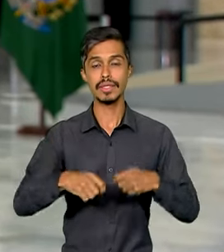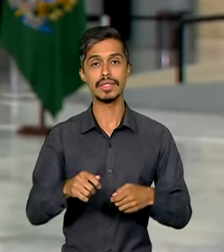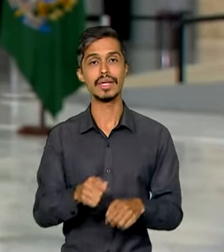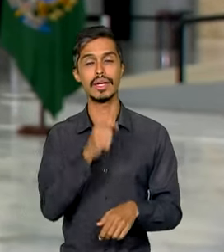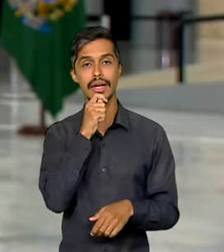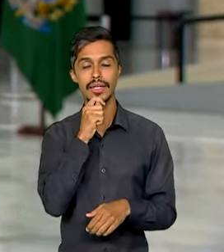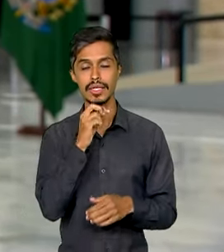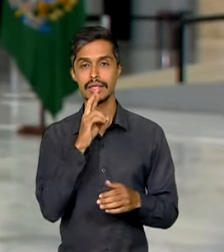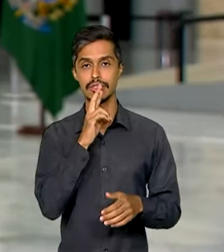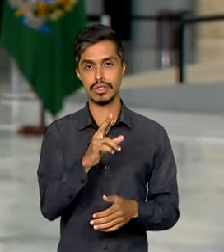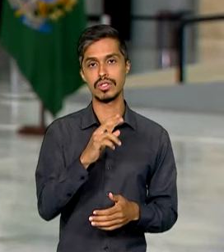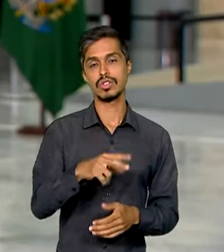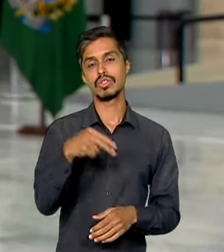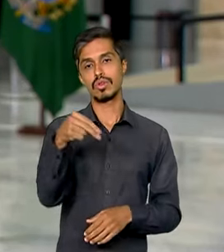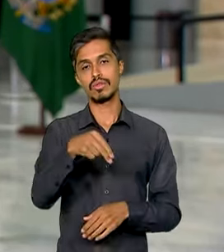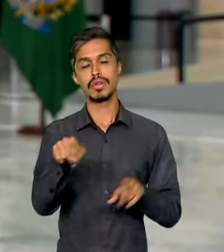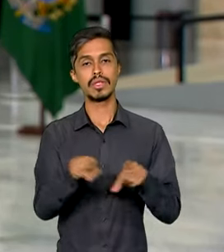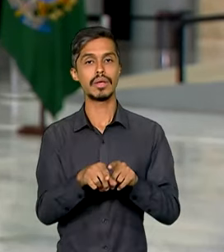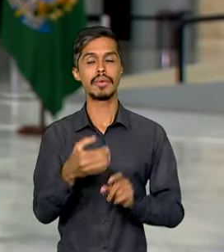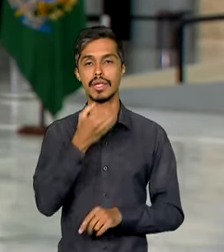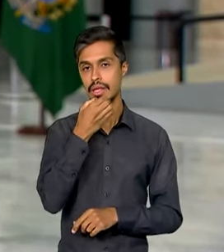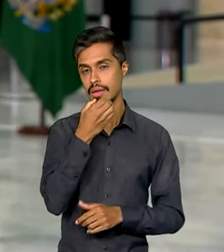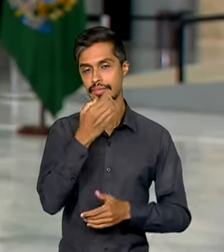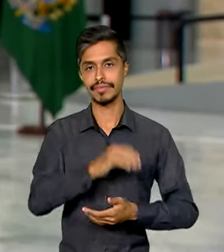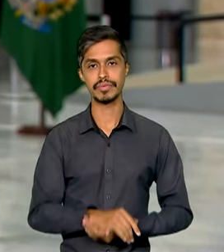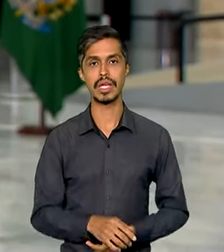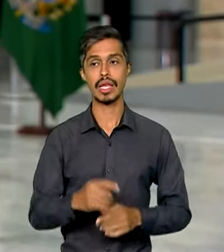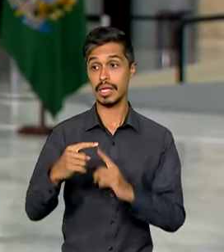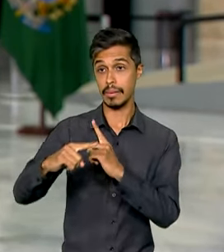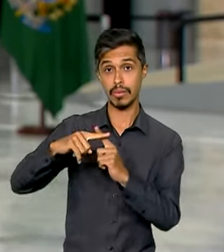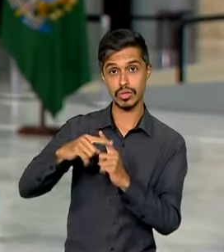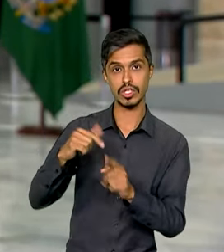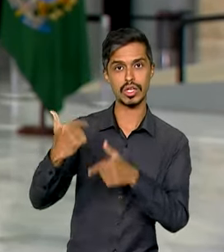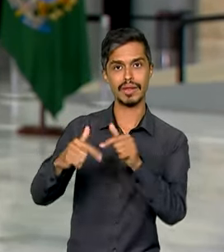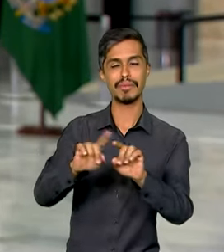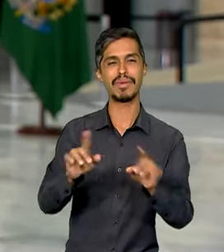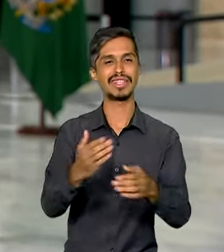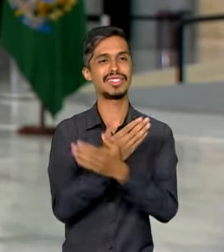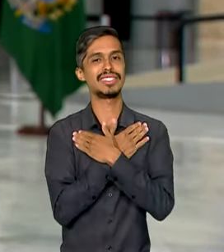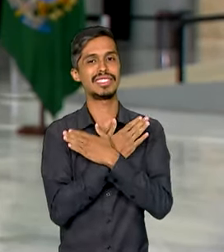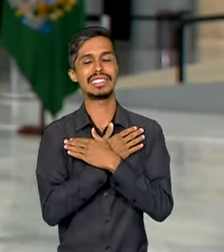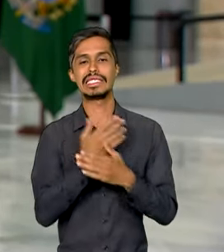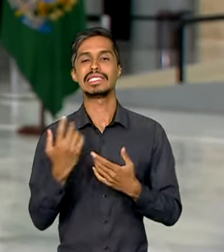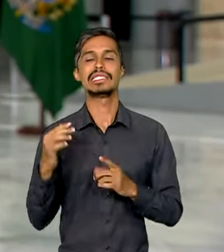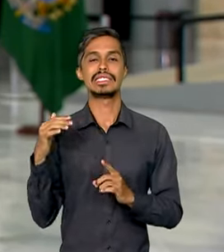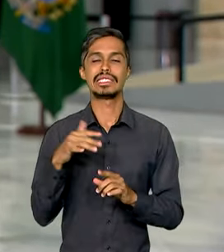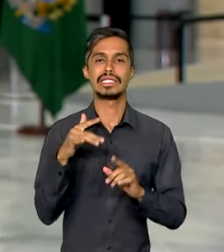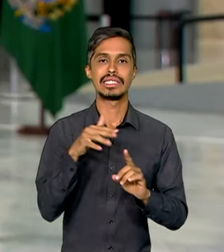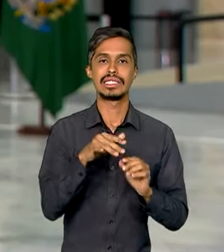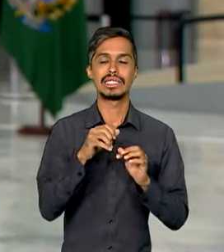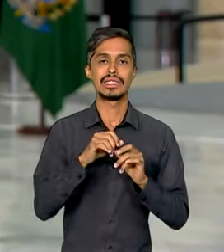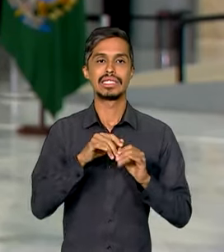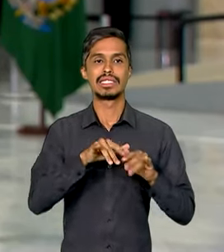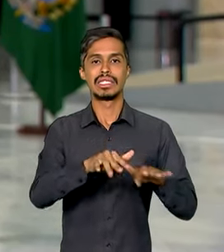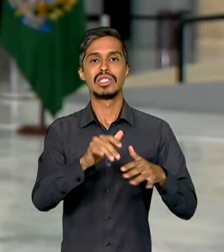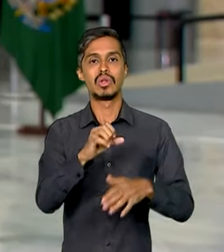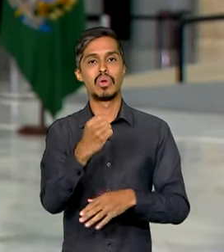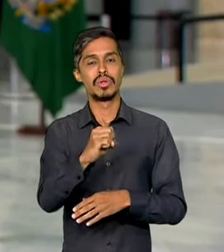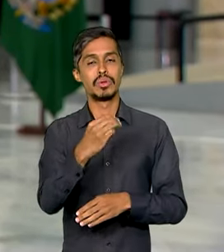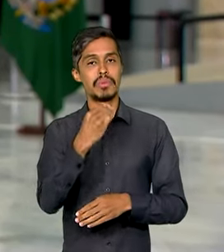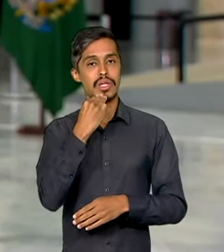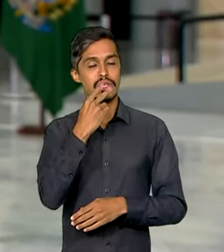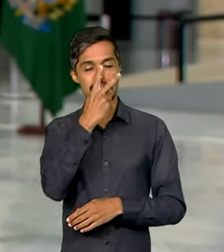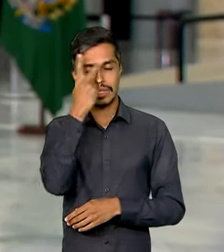novembro e dezembro. Apesar desse número positivo, desemprego no país atinge 8 milhões de pessoas,